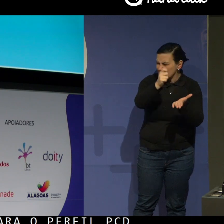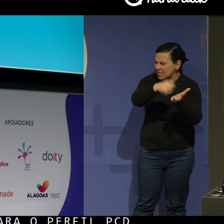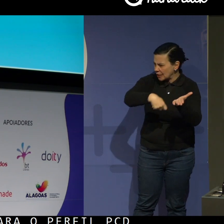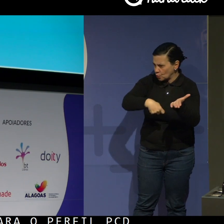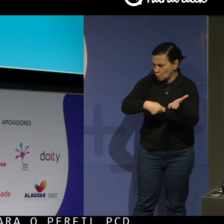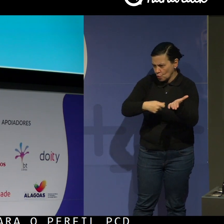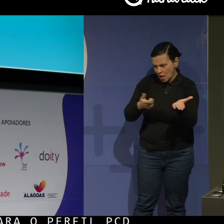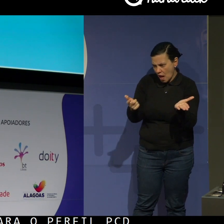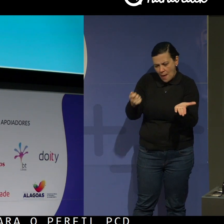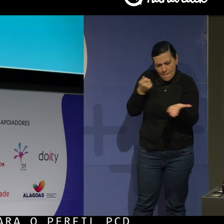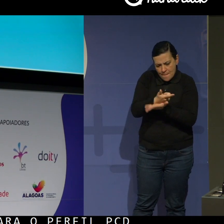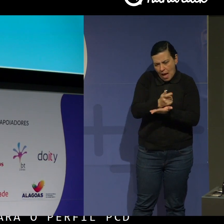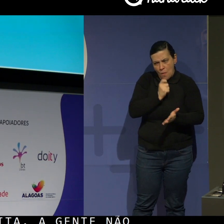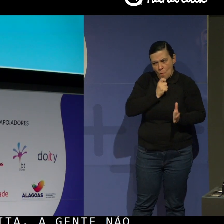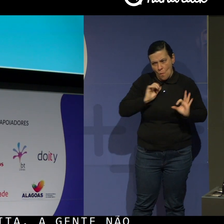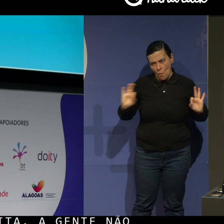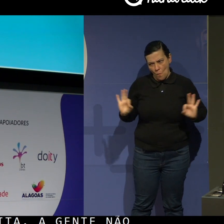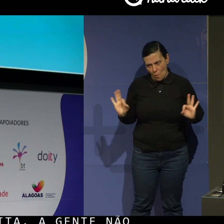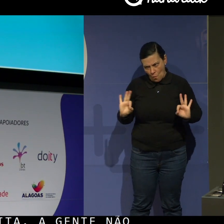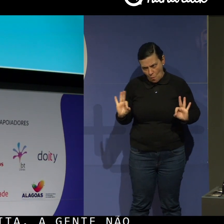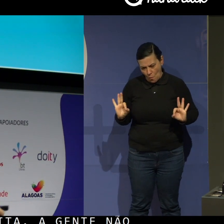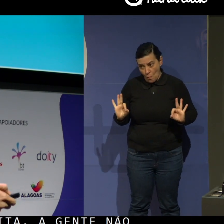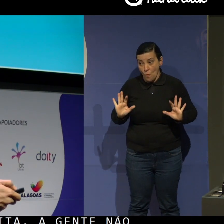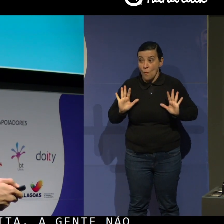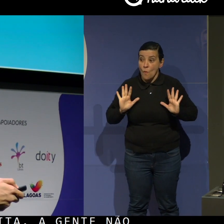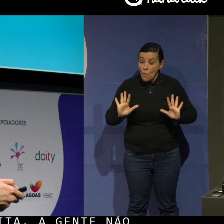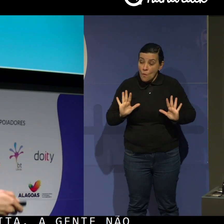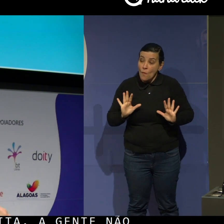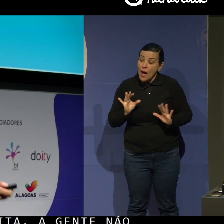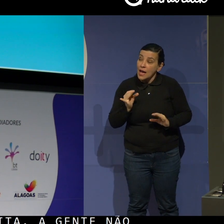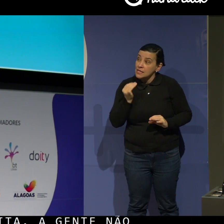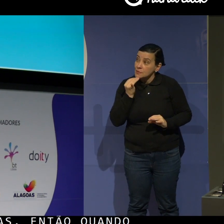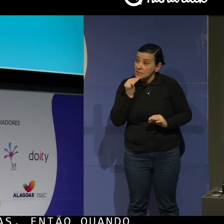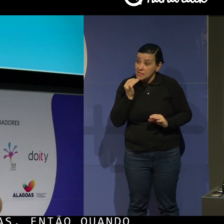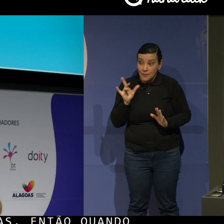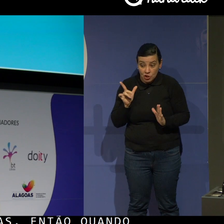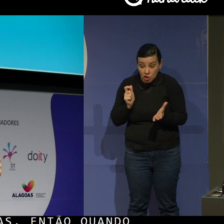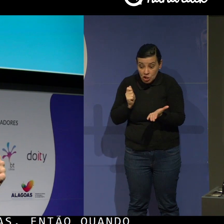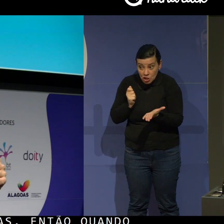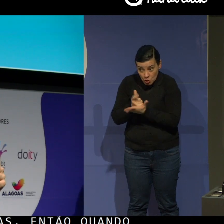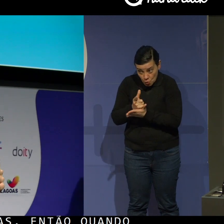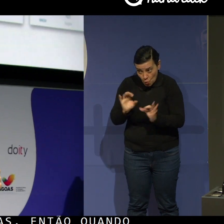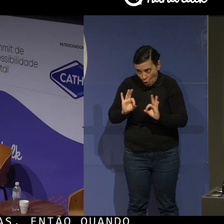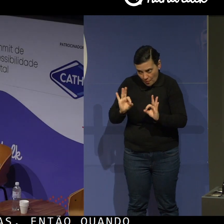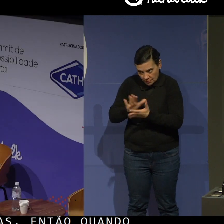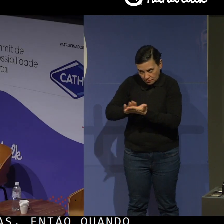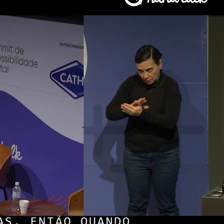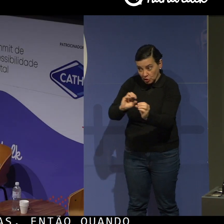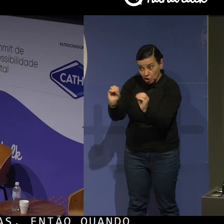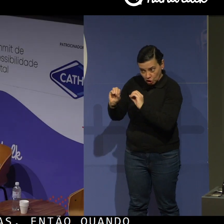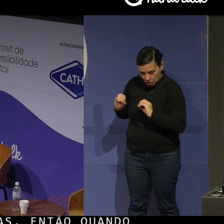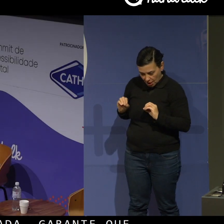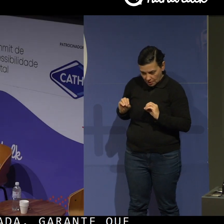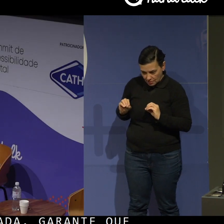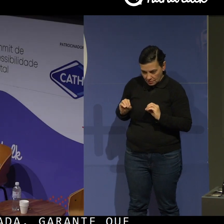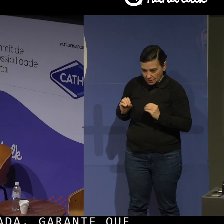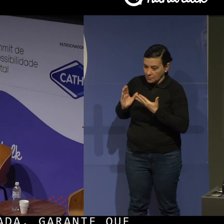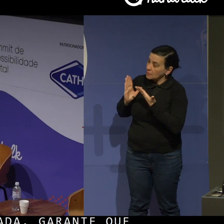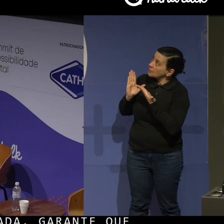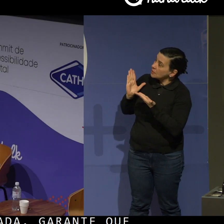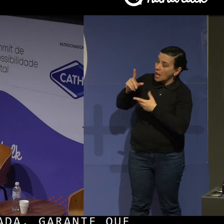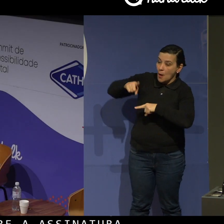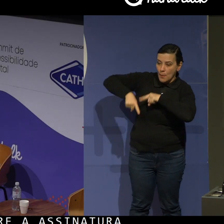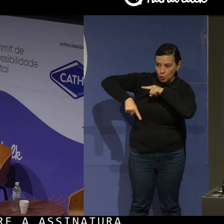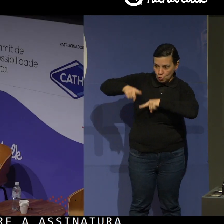pessoa é laudada, isso aqui garante que a gente não cobre a assinatura dessa pessoa. Esses são os produtos,